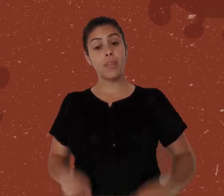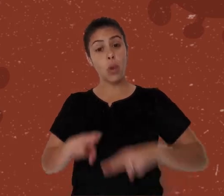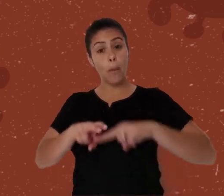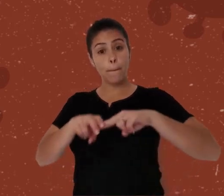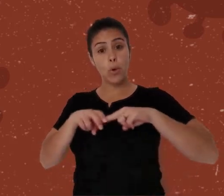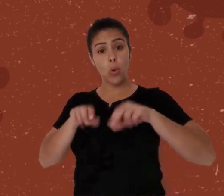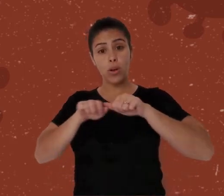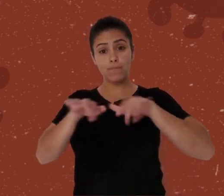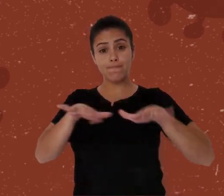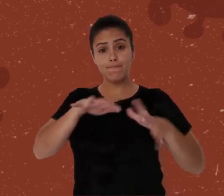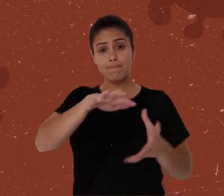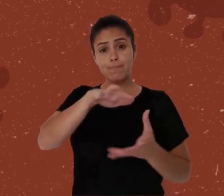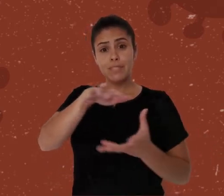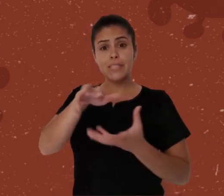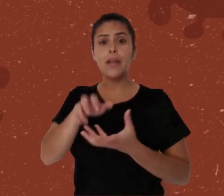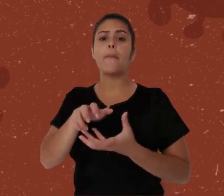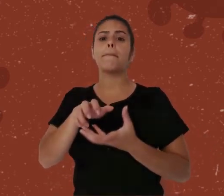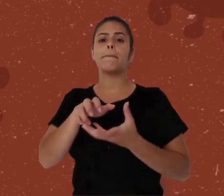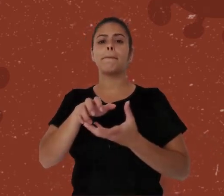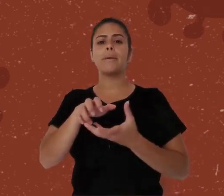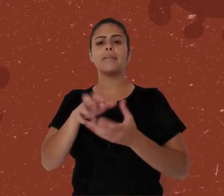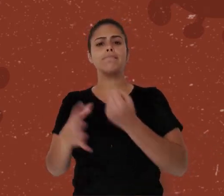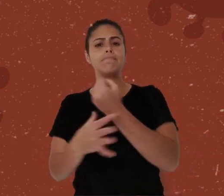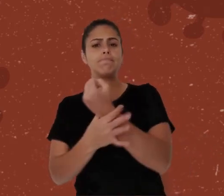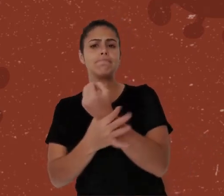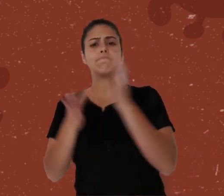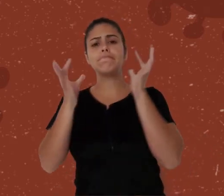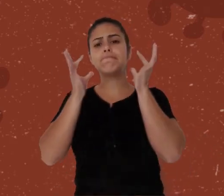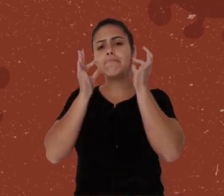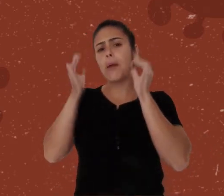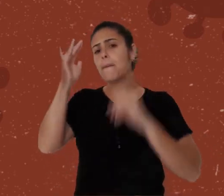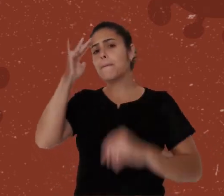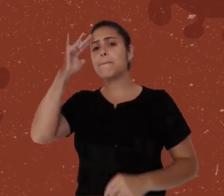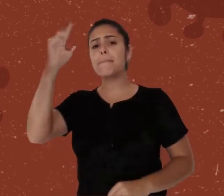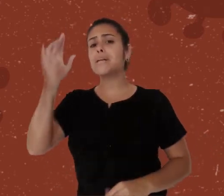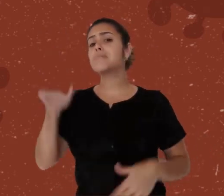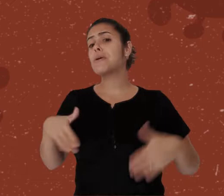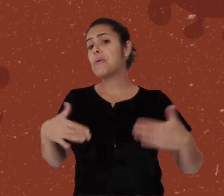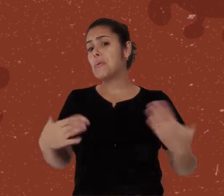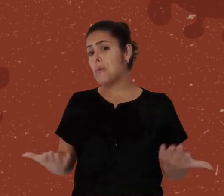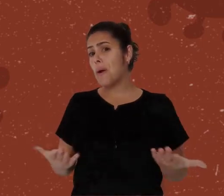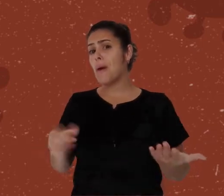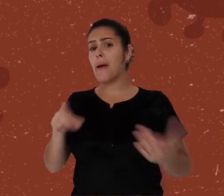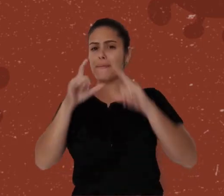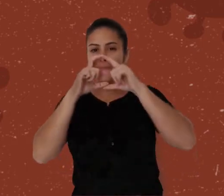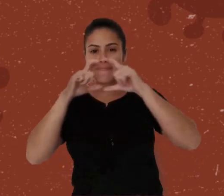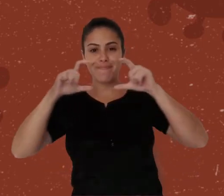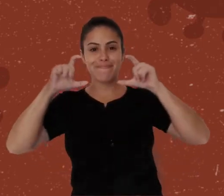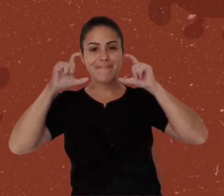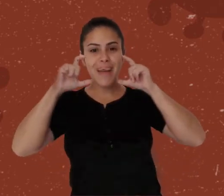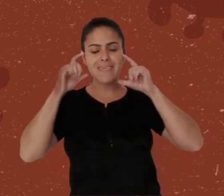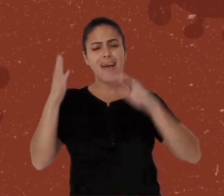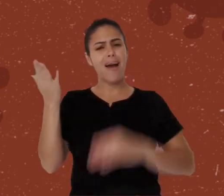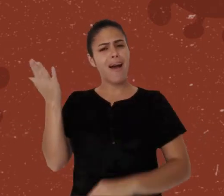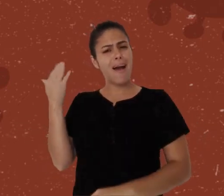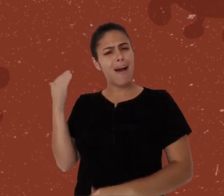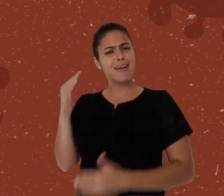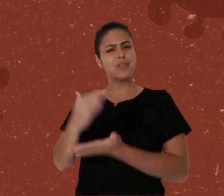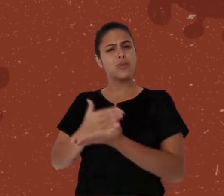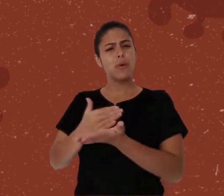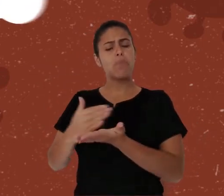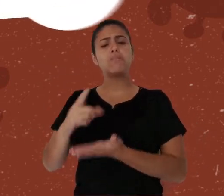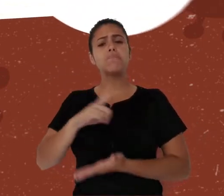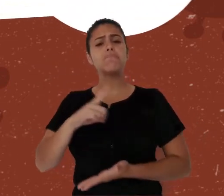Com a pandemia da Covid-19, as máscaras se tornaram o nosso principal acessório. No início,